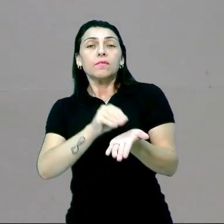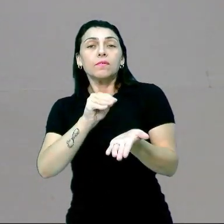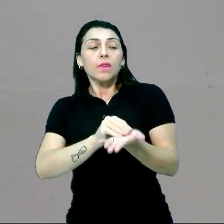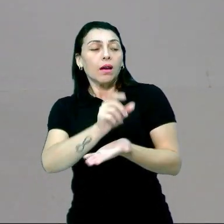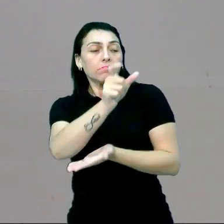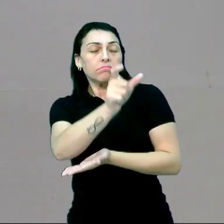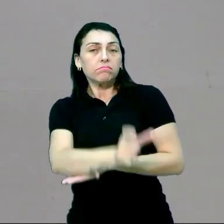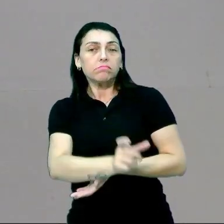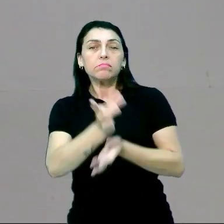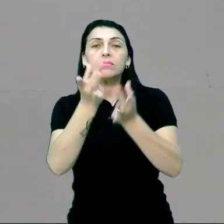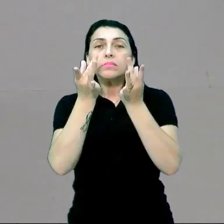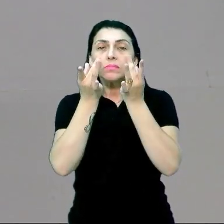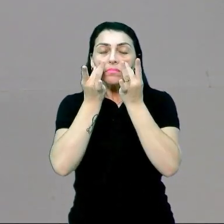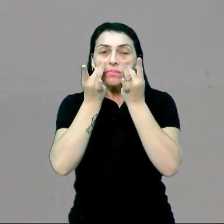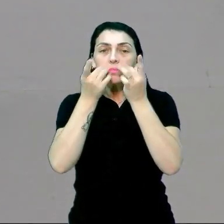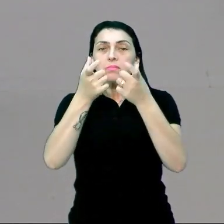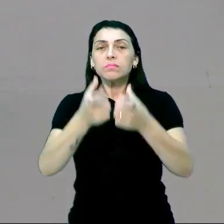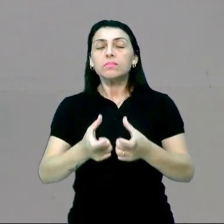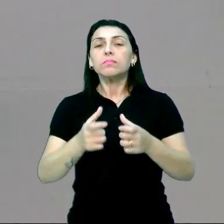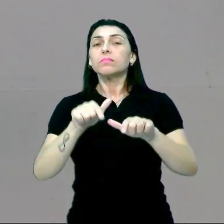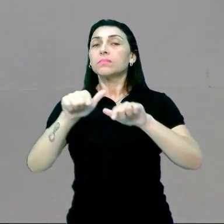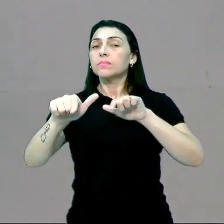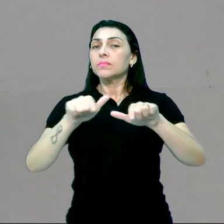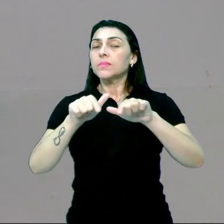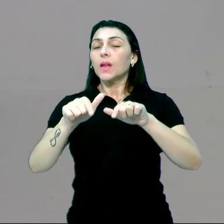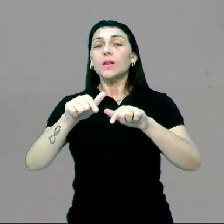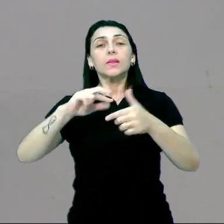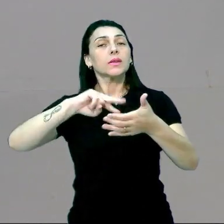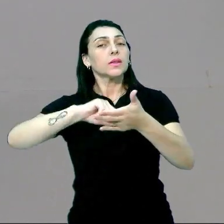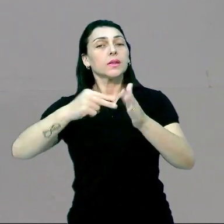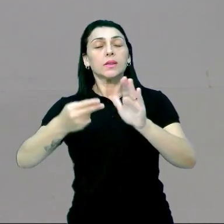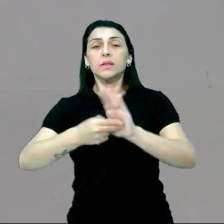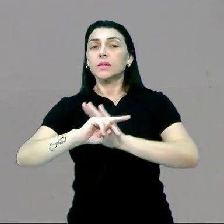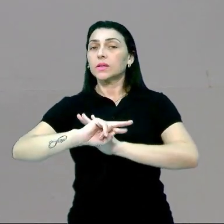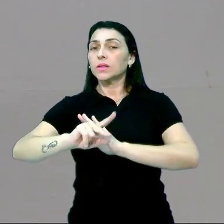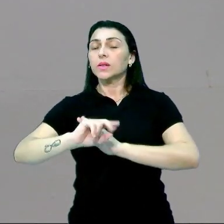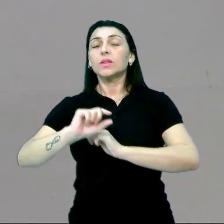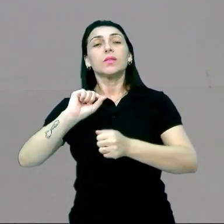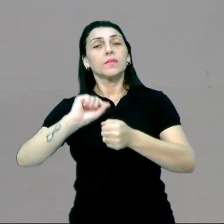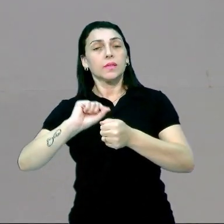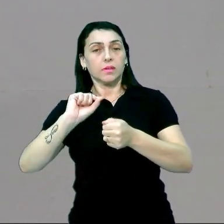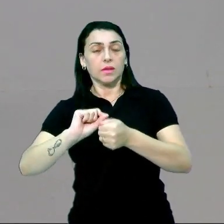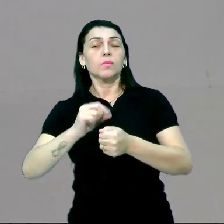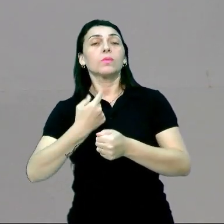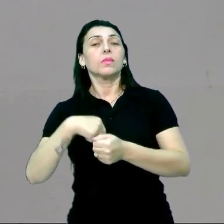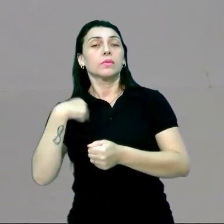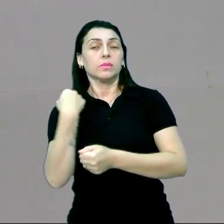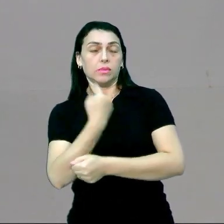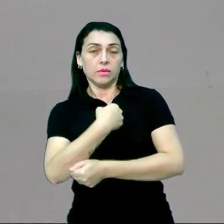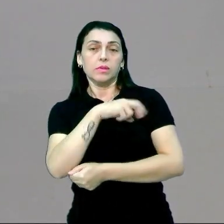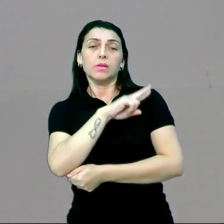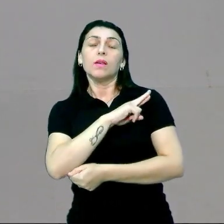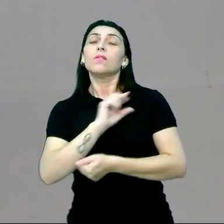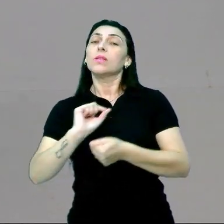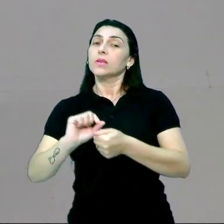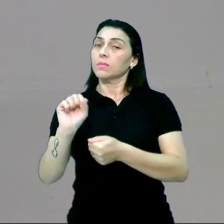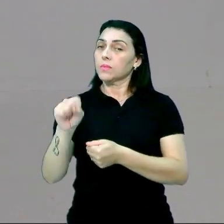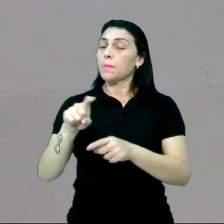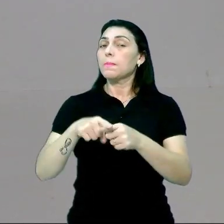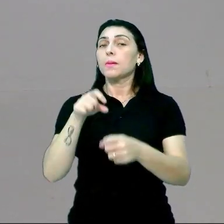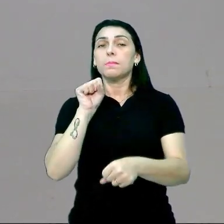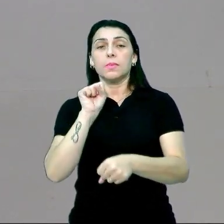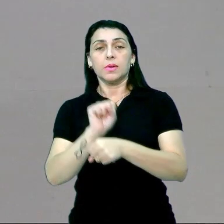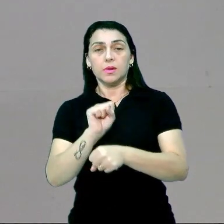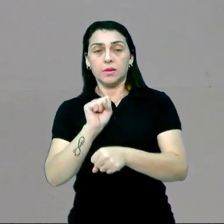ausência do ambiente de trabalho não quer dizer que nós não cumprimos com as nossas responsabilidades, mas a gente